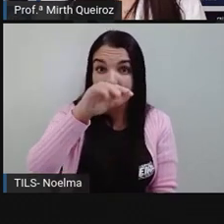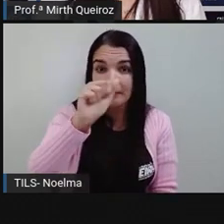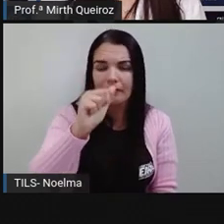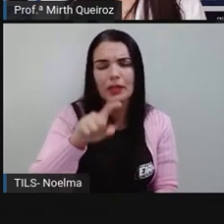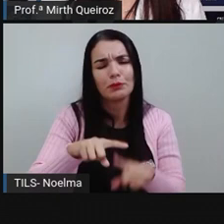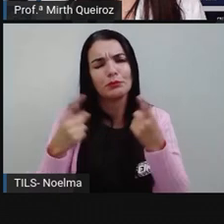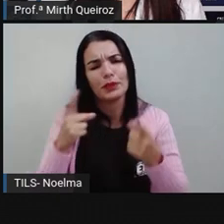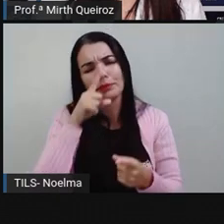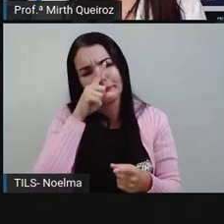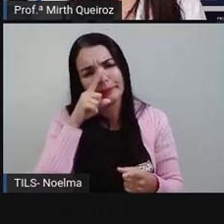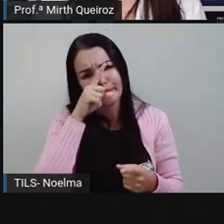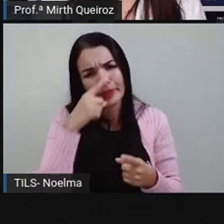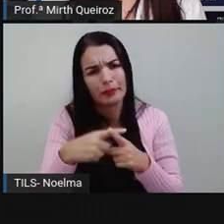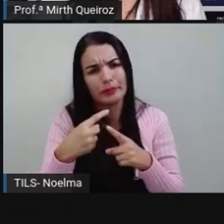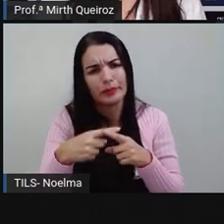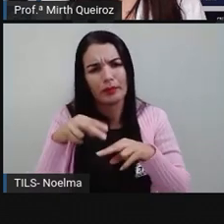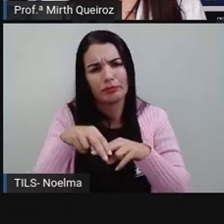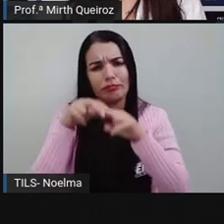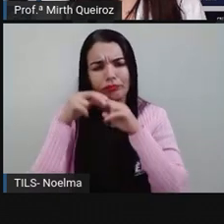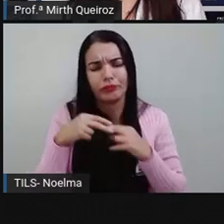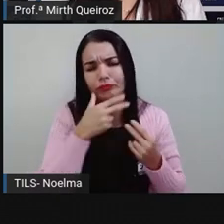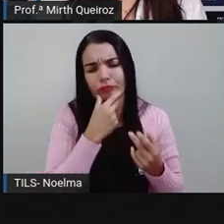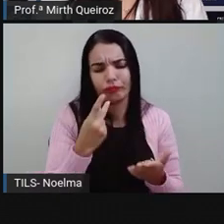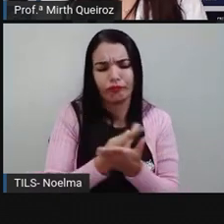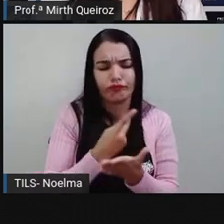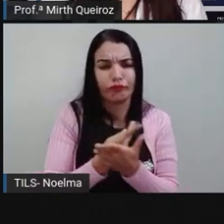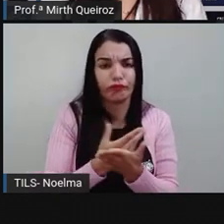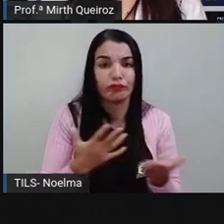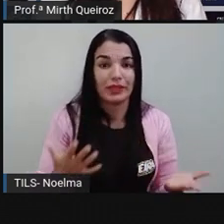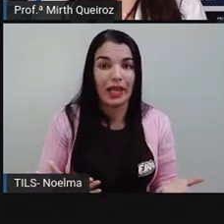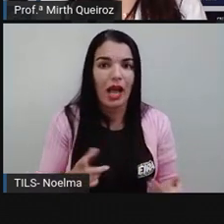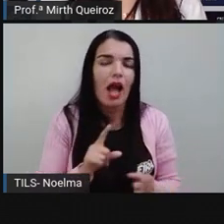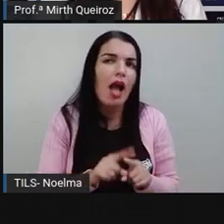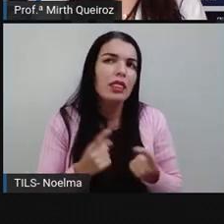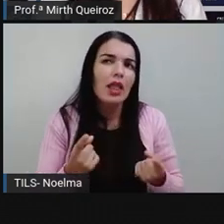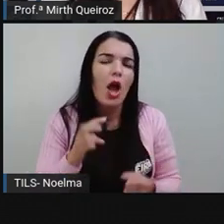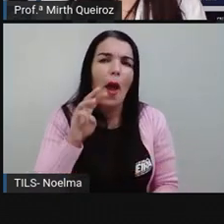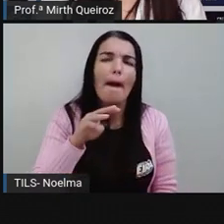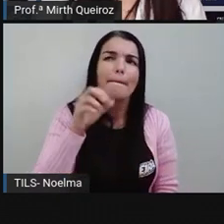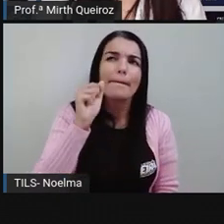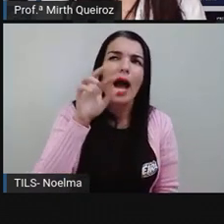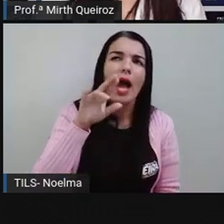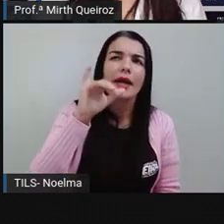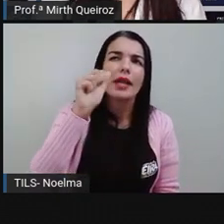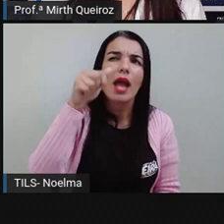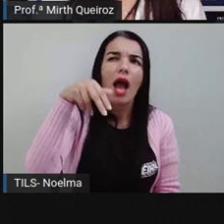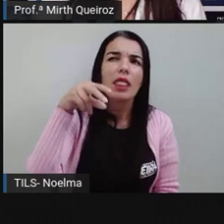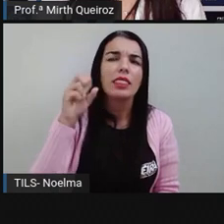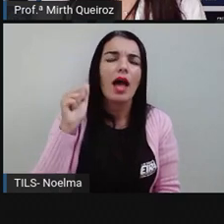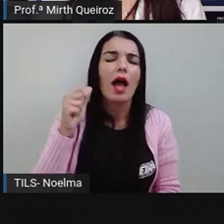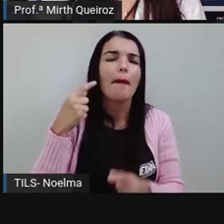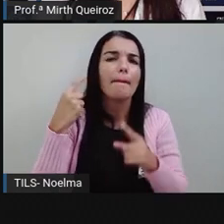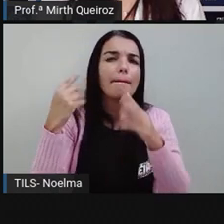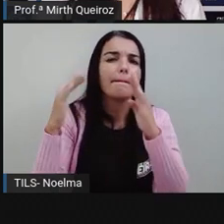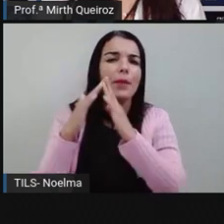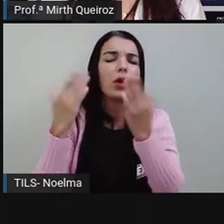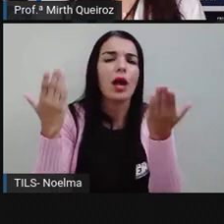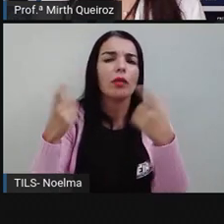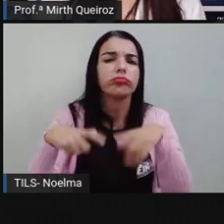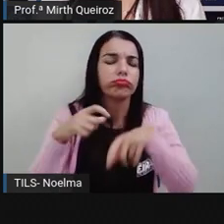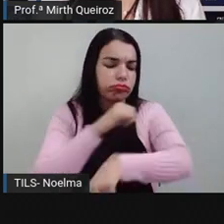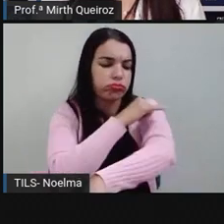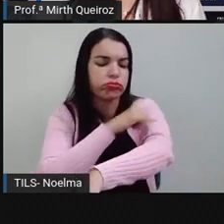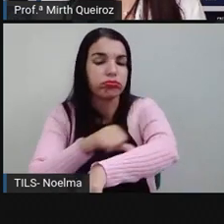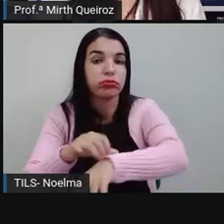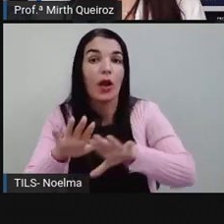ameaçado pela ação humana. Mariana mora no Rio de Janeiro. O Rio de Janeiro faz parte de que